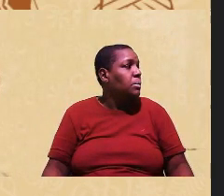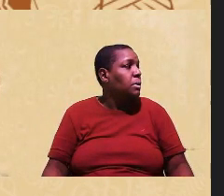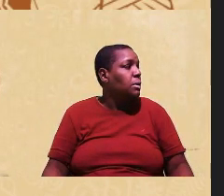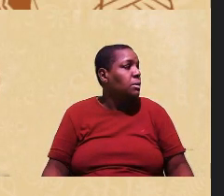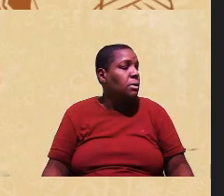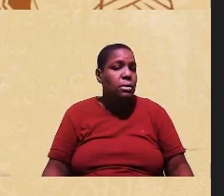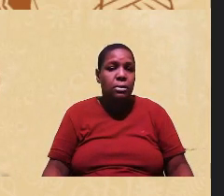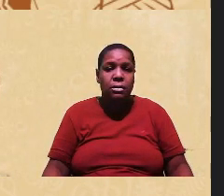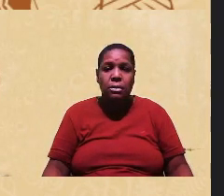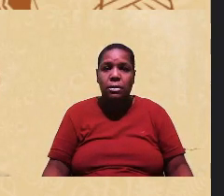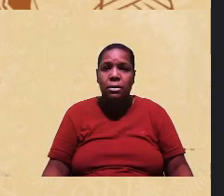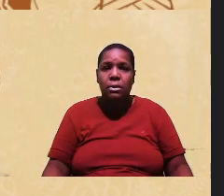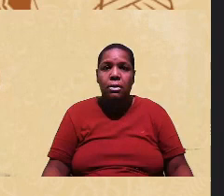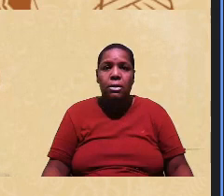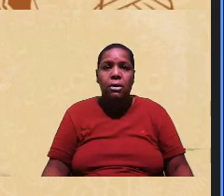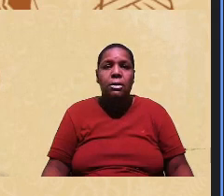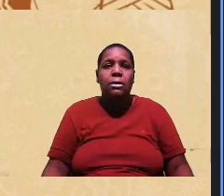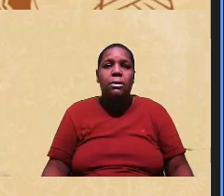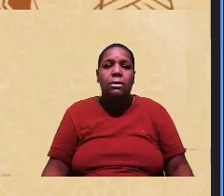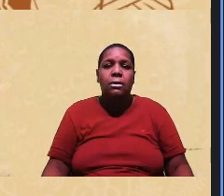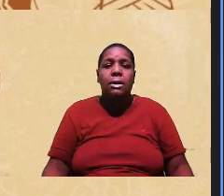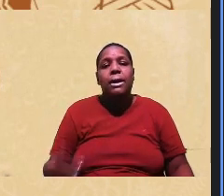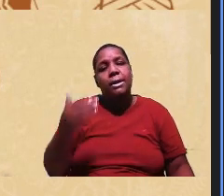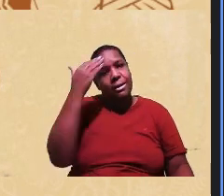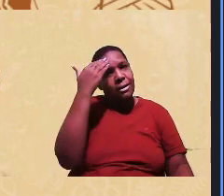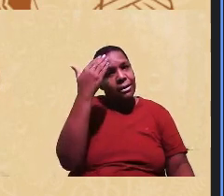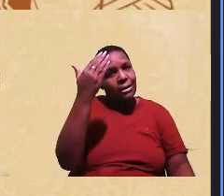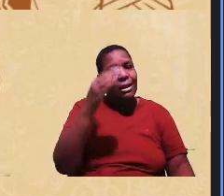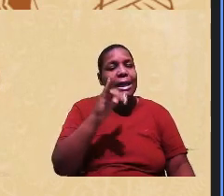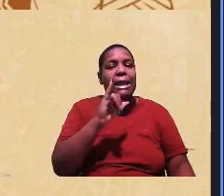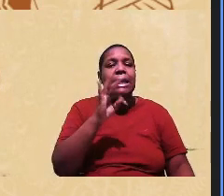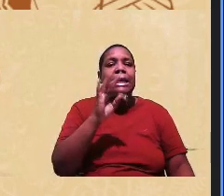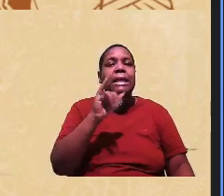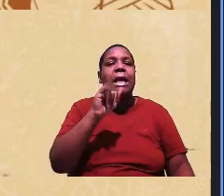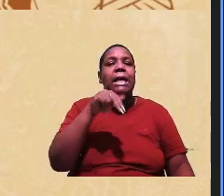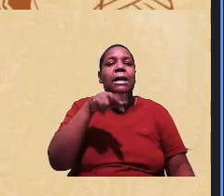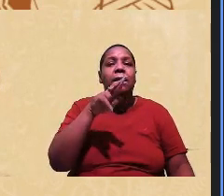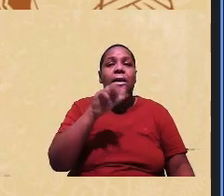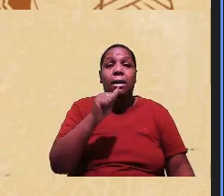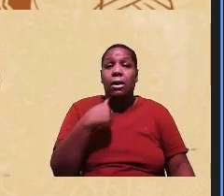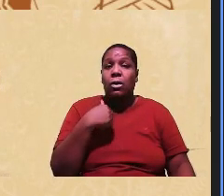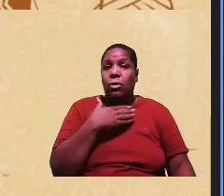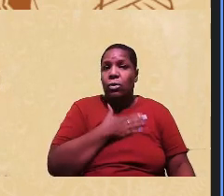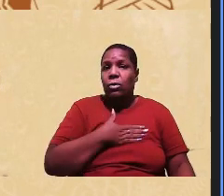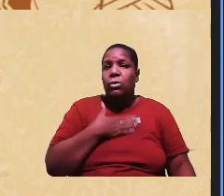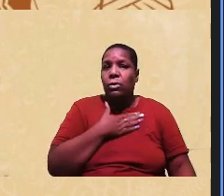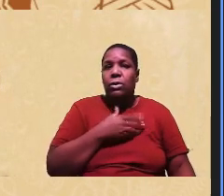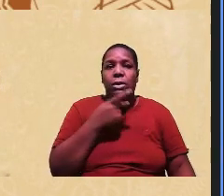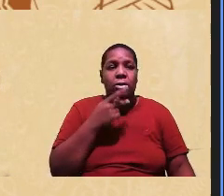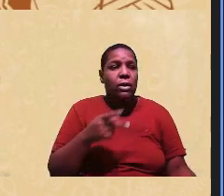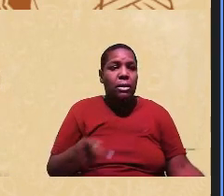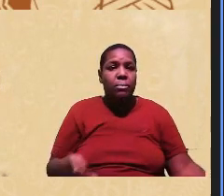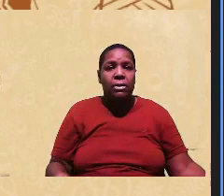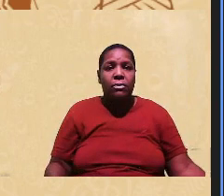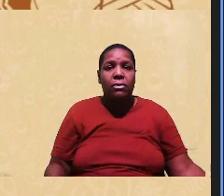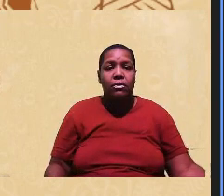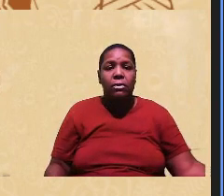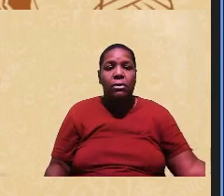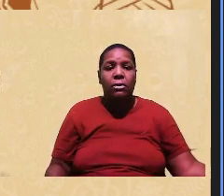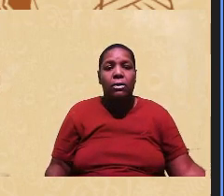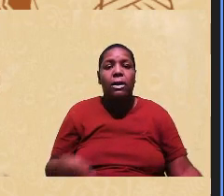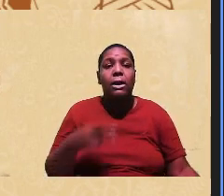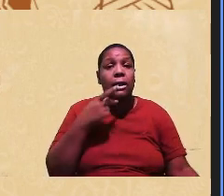Muito obrigada Itainahara gostaria só de ressaltar que o sistema conselho de